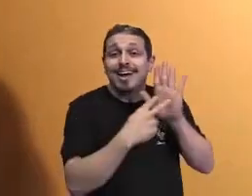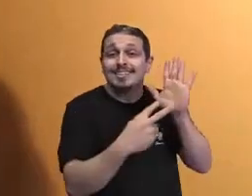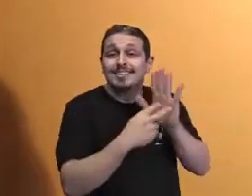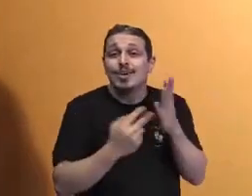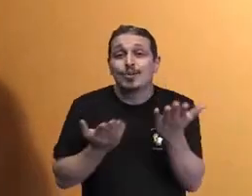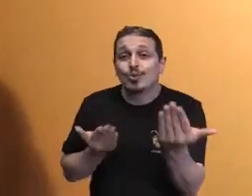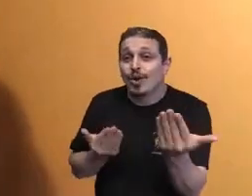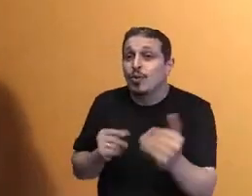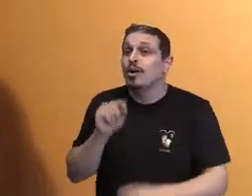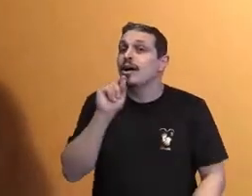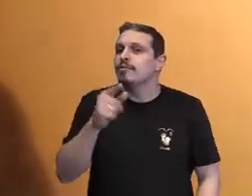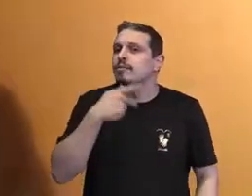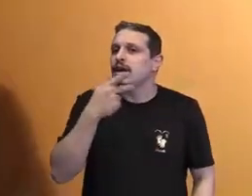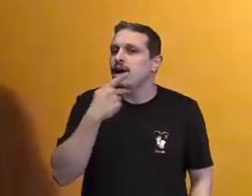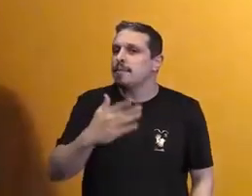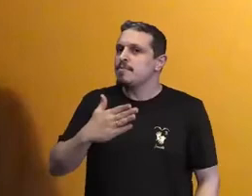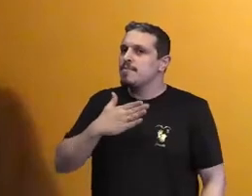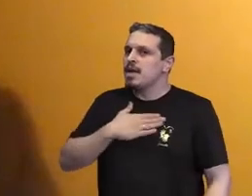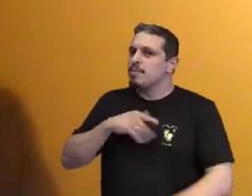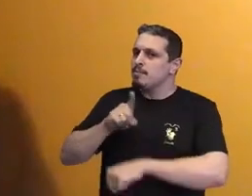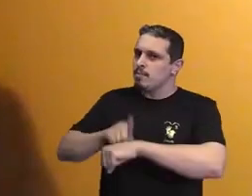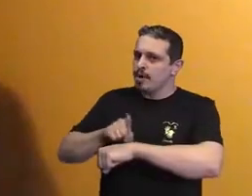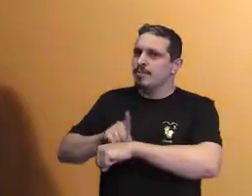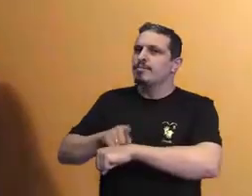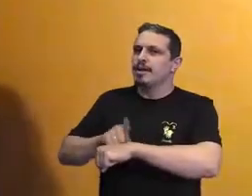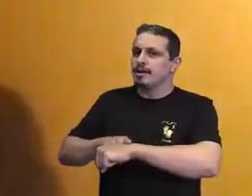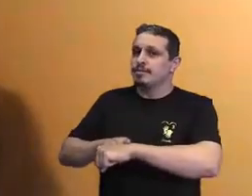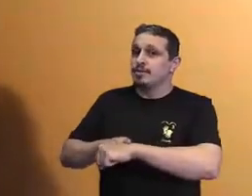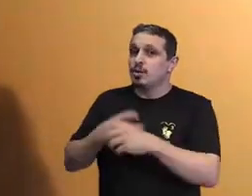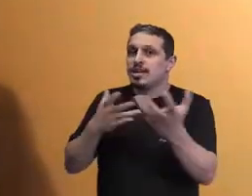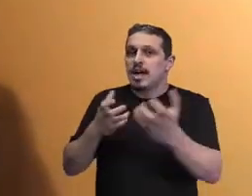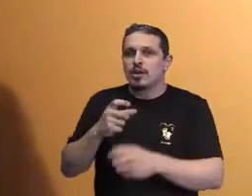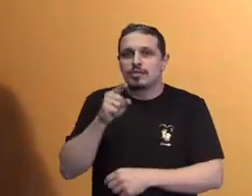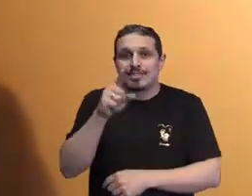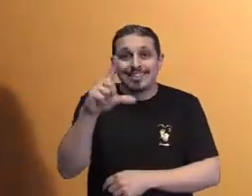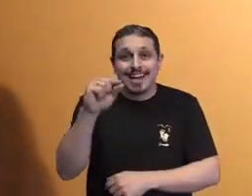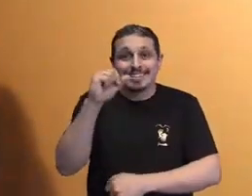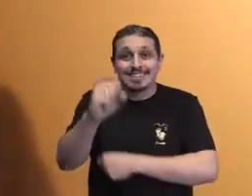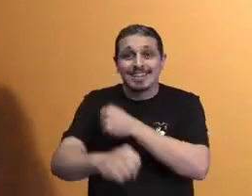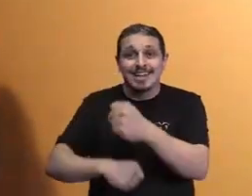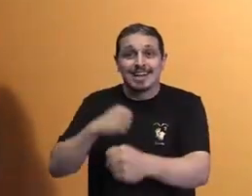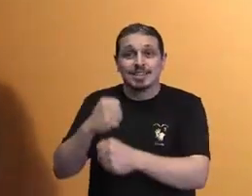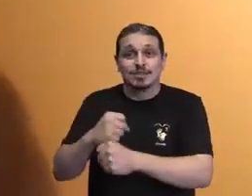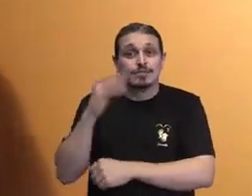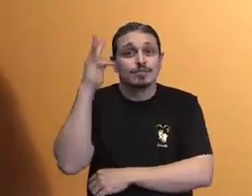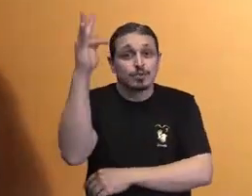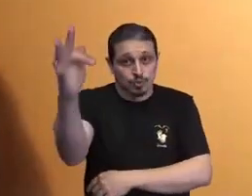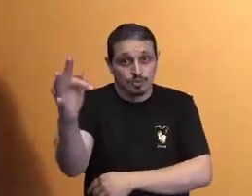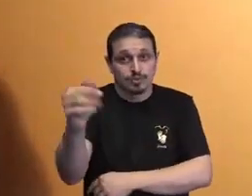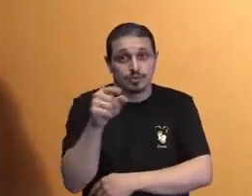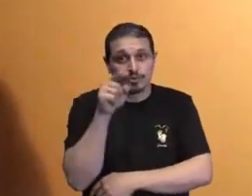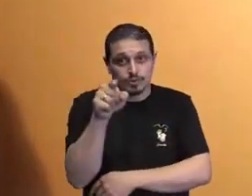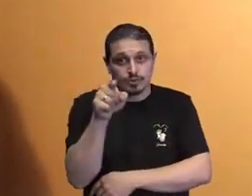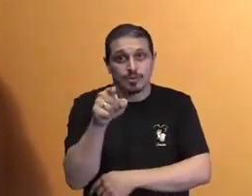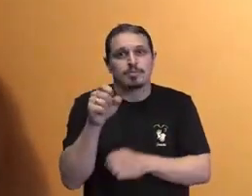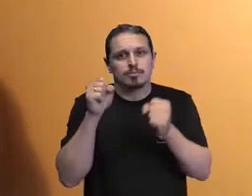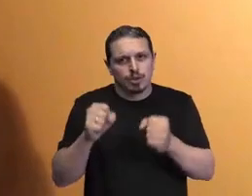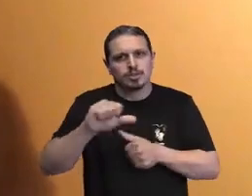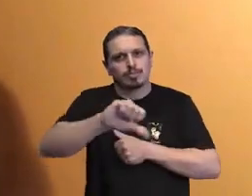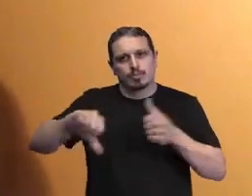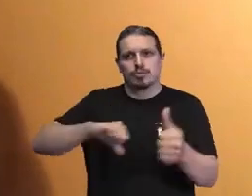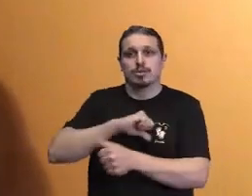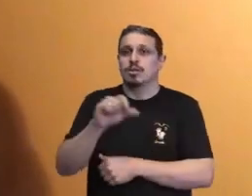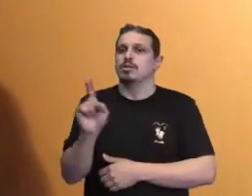eu disser no meu tempo, eu quero dizer daqui a dez anos. Por isso, coisas precisam ser mudadas, nem todas elas,